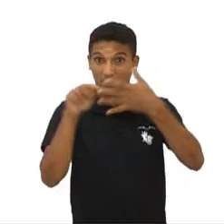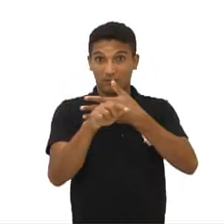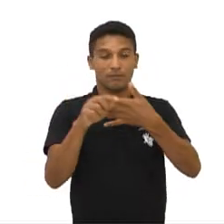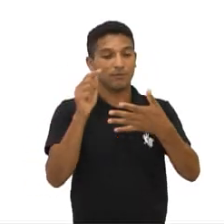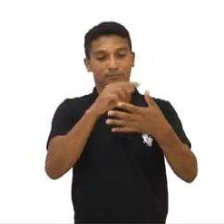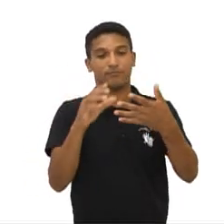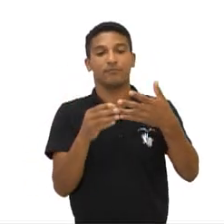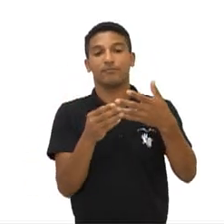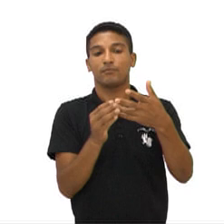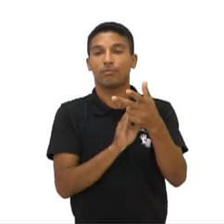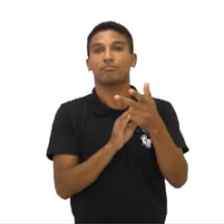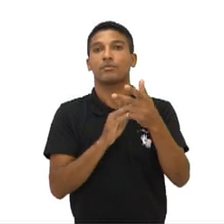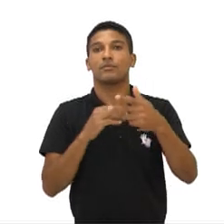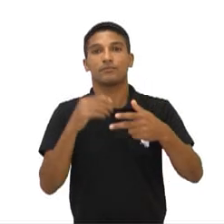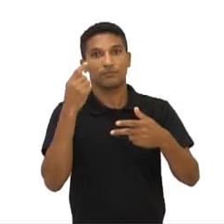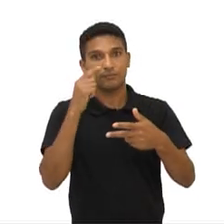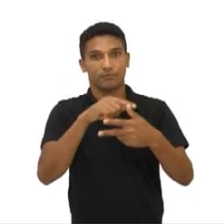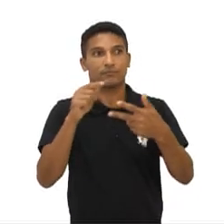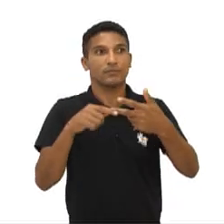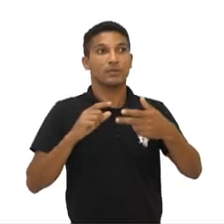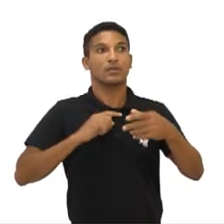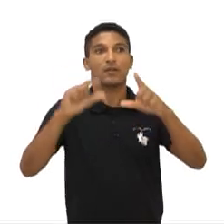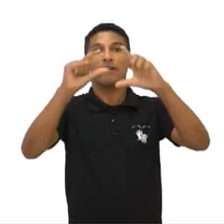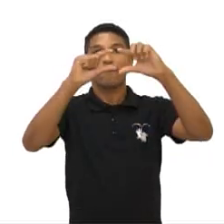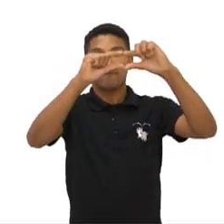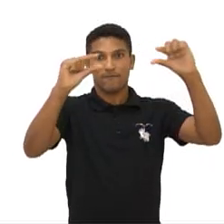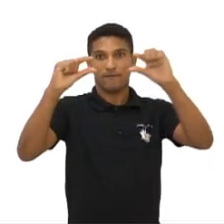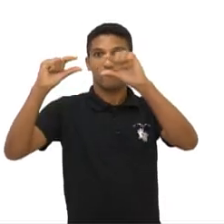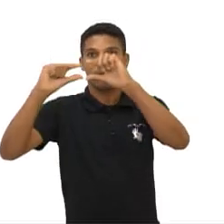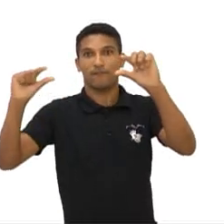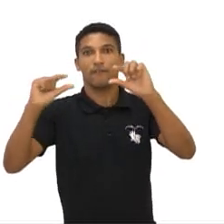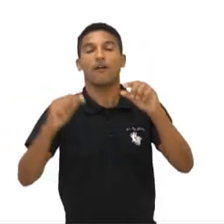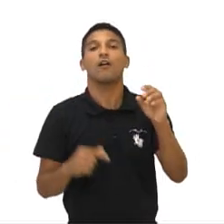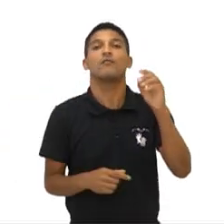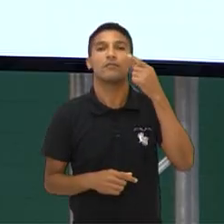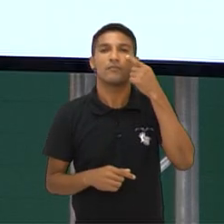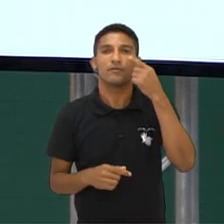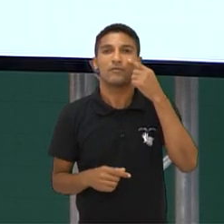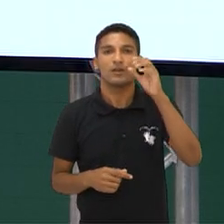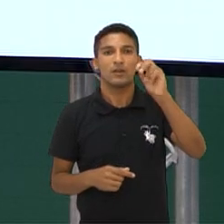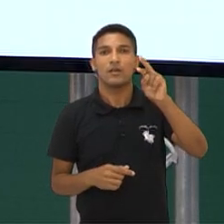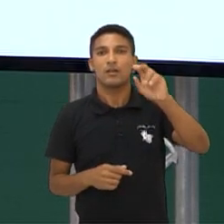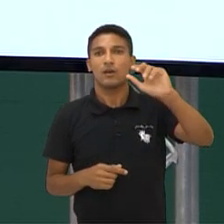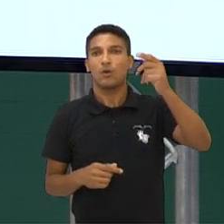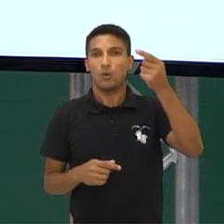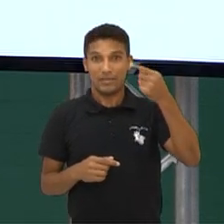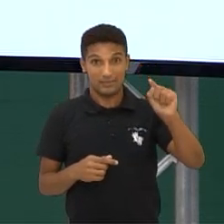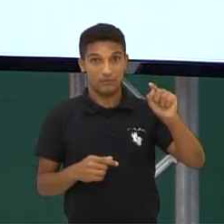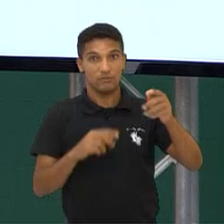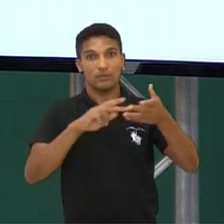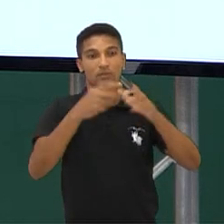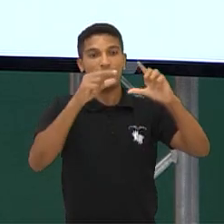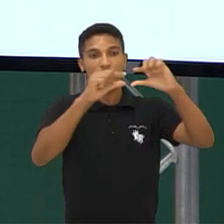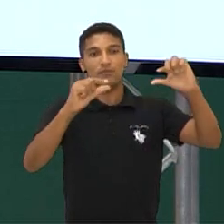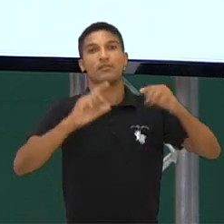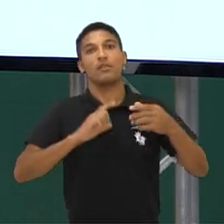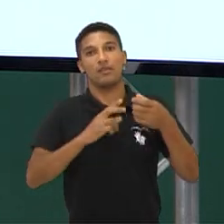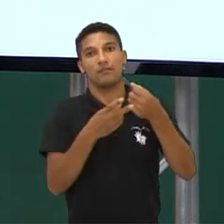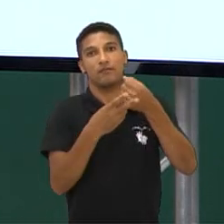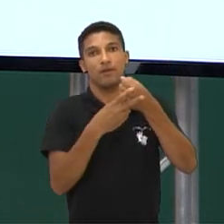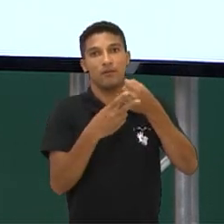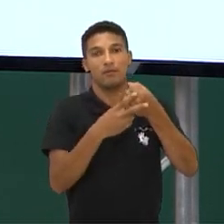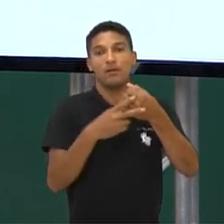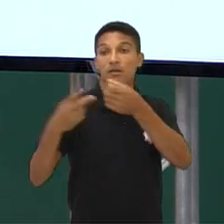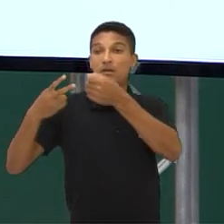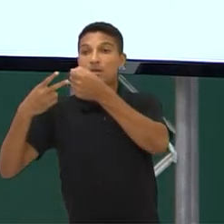tenho essa frase, né, eu tenho aqui, na verdade, duas orações, lembrando que oração basta ser uma frase que contenha verbo, então, se a gente observar, nós